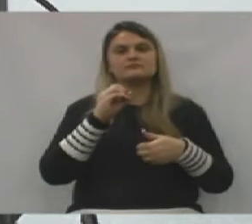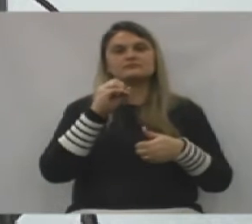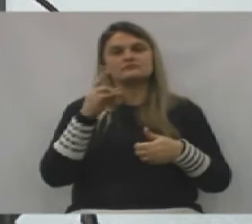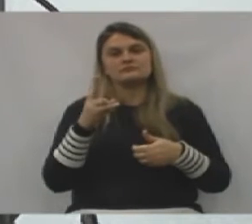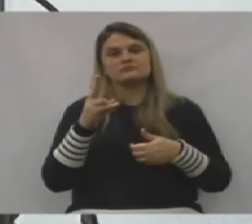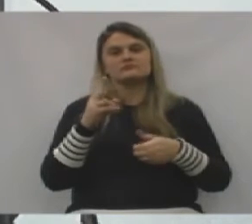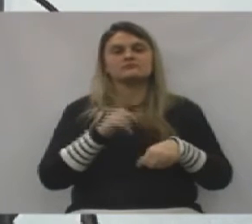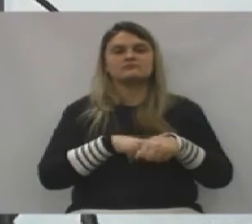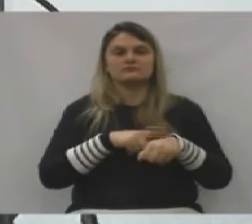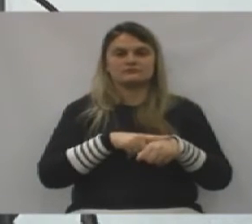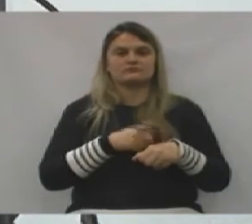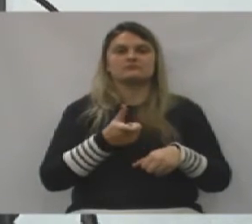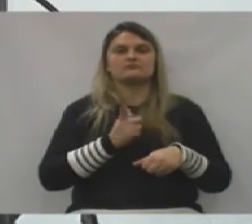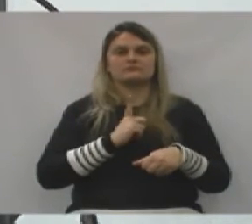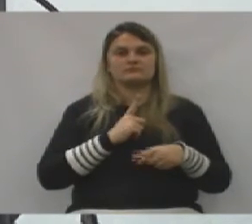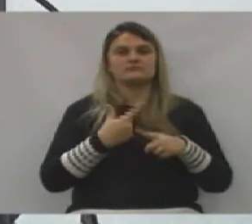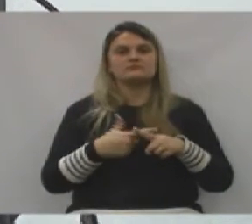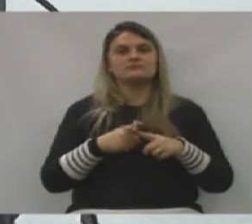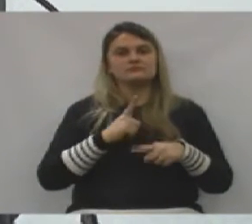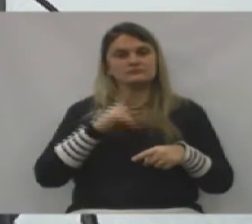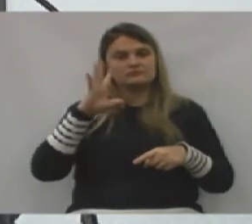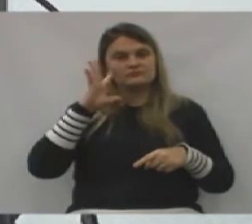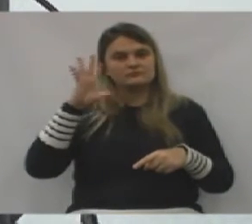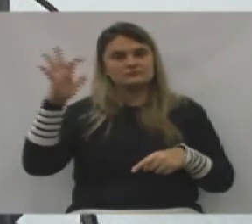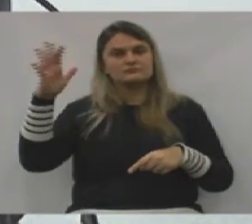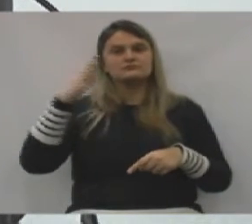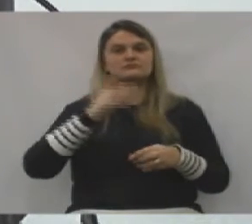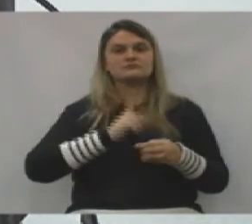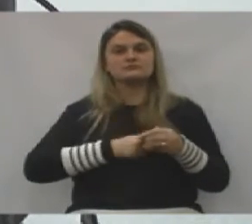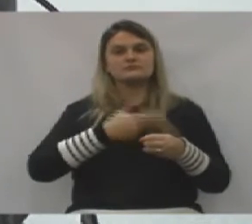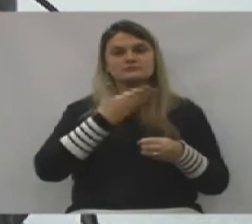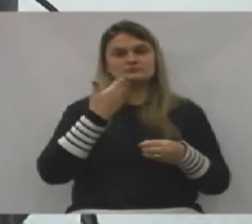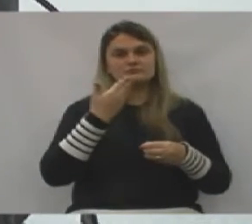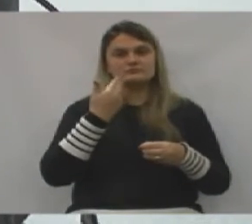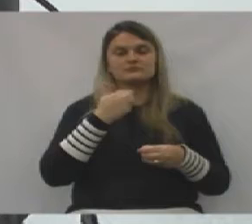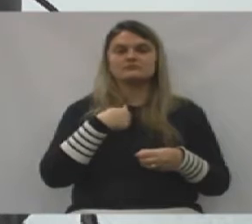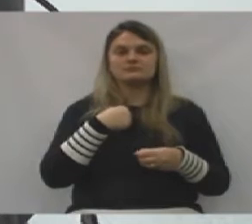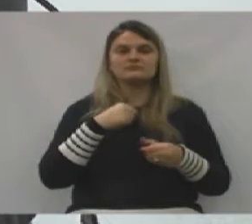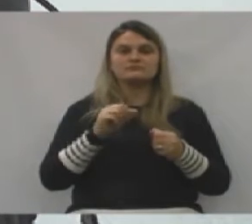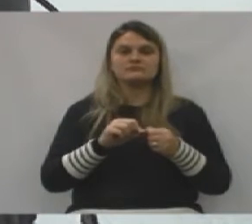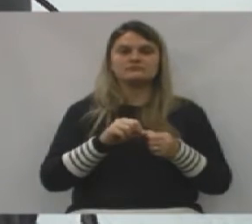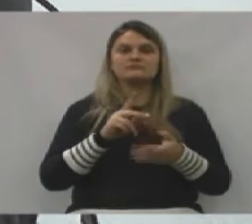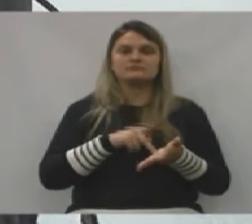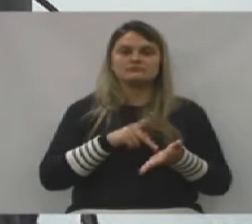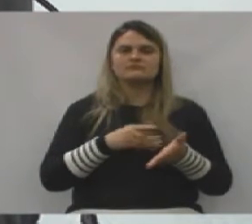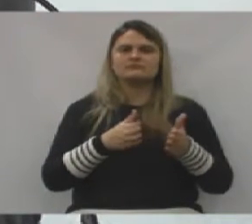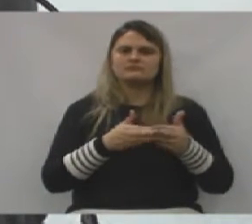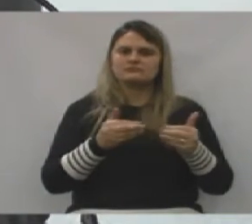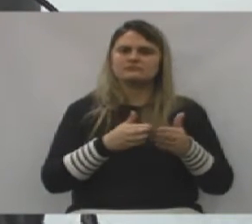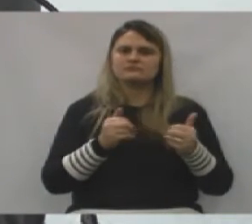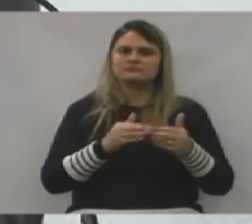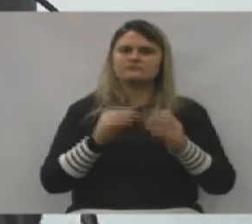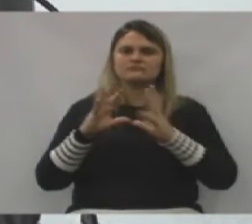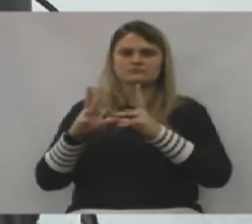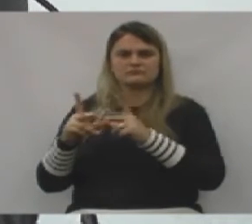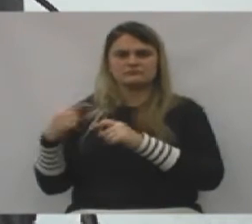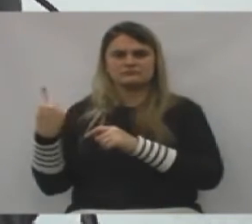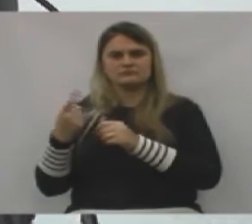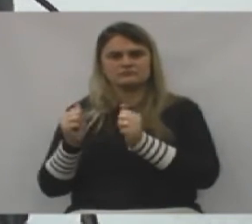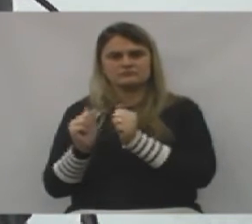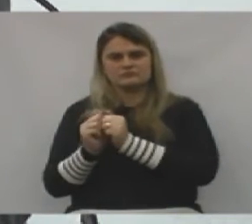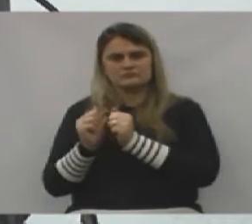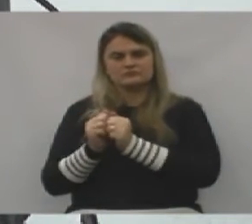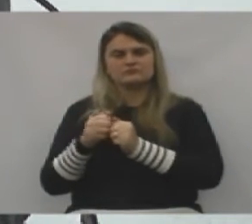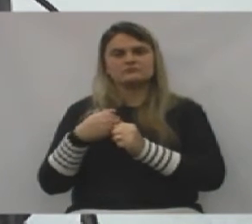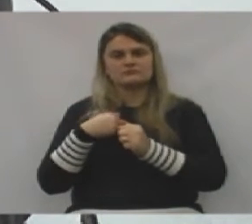passando o tempo, a gente está aqui porque a gente sonha com uma cidade melhor. Eu sei, eu fiz realmente campanha com todos vocês, aqui eu